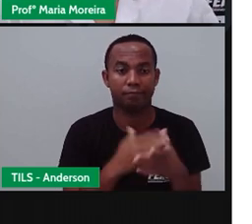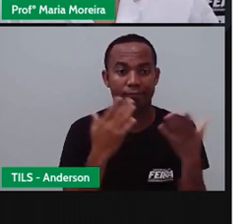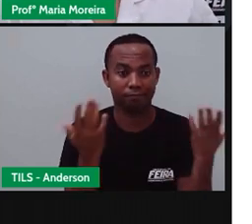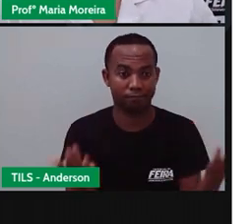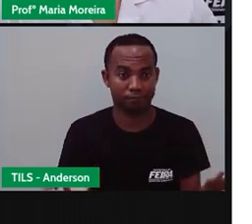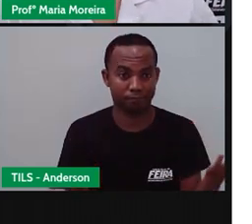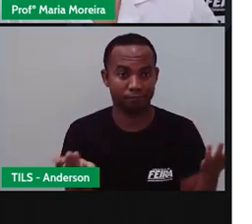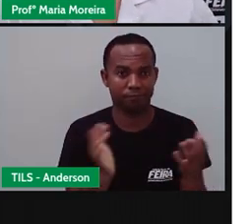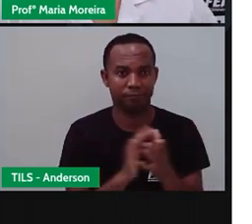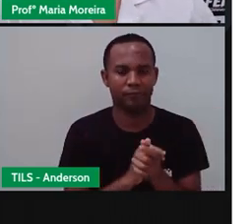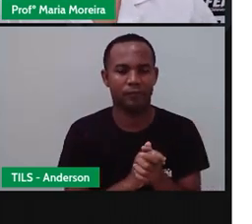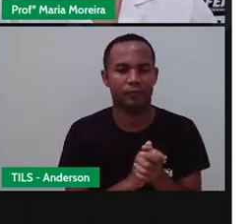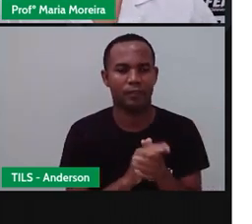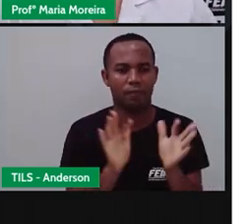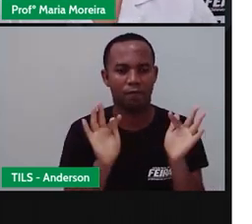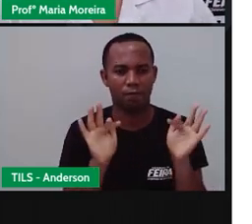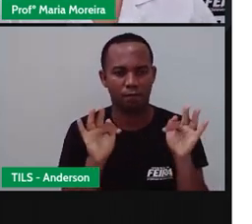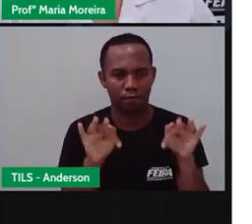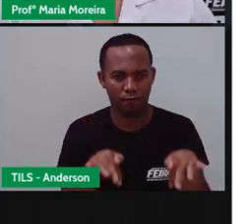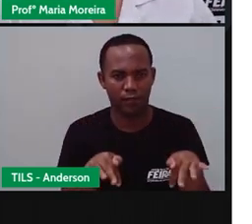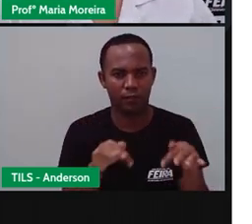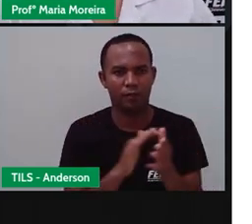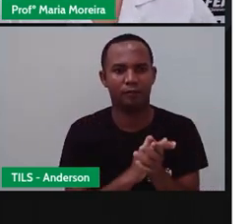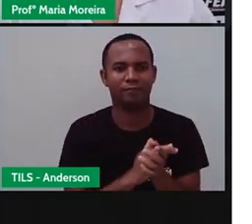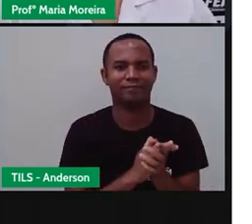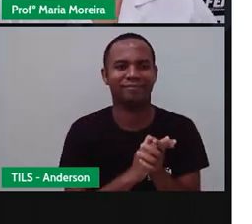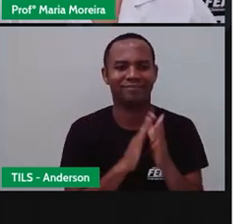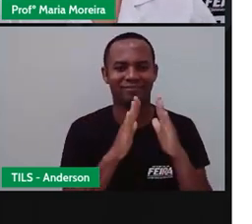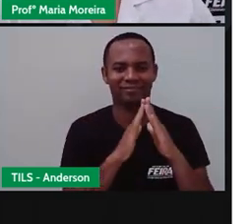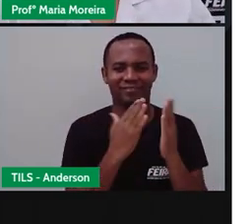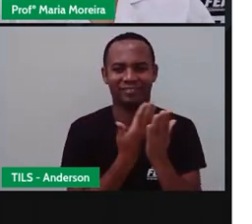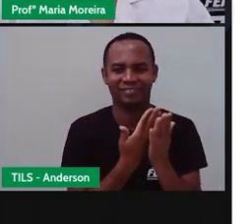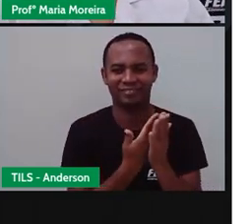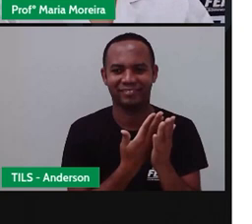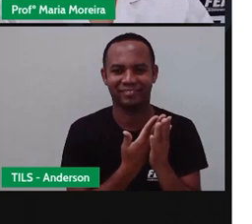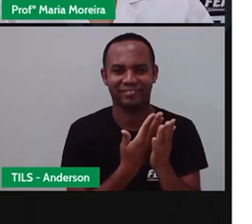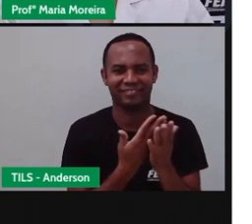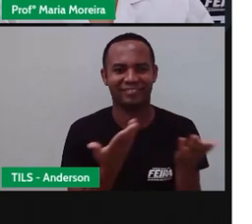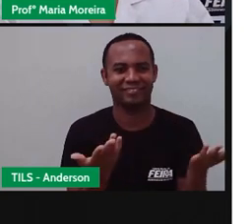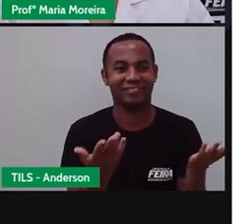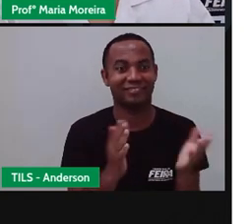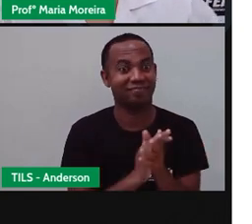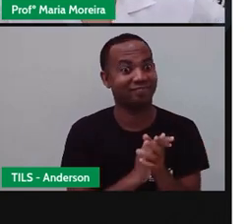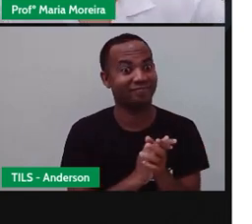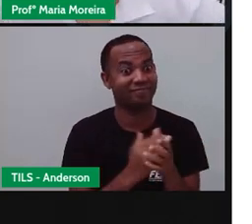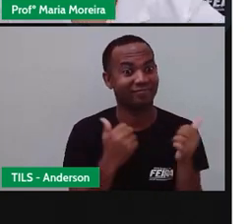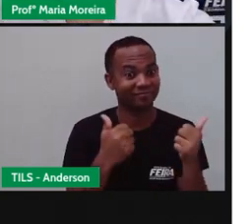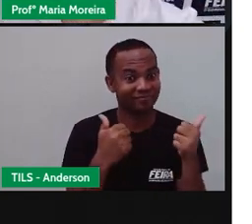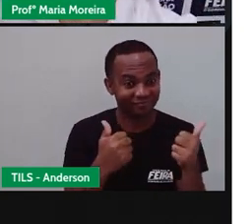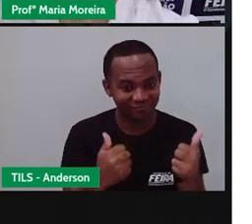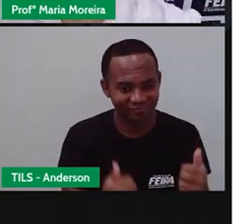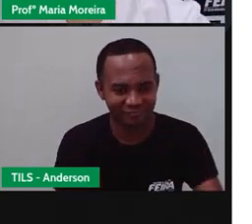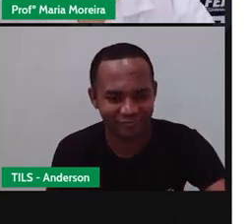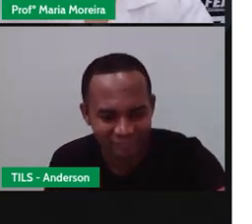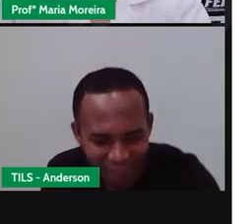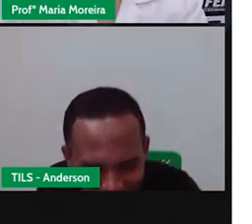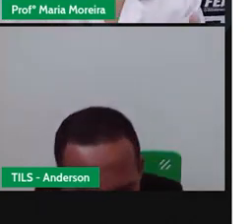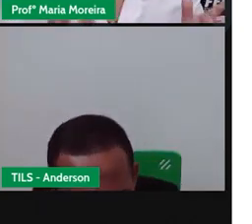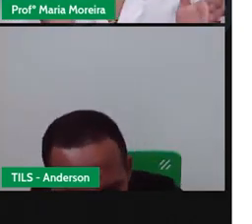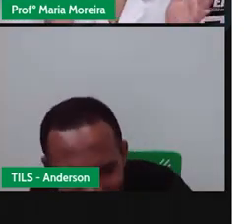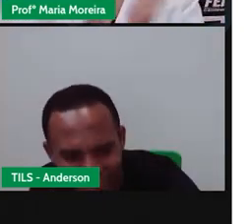Enfim, né? Terminamos nossa aula, Andressa. Vamos fazer aquela propaganda, o nosso merchan? Vamos lá.